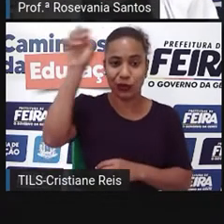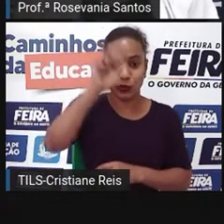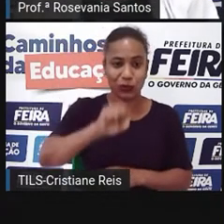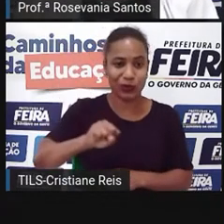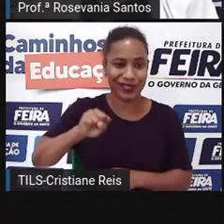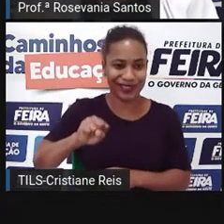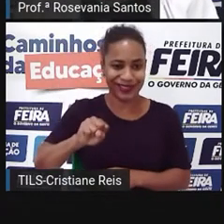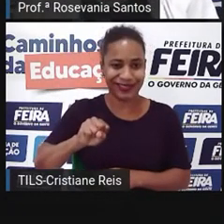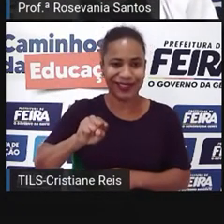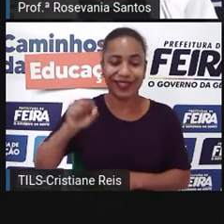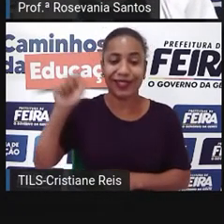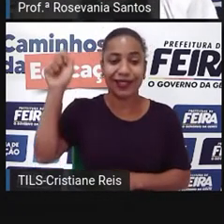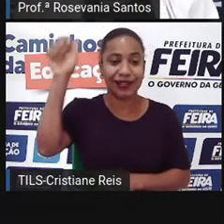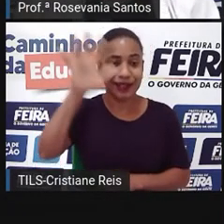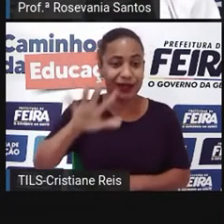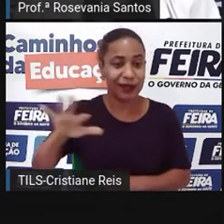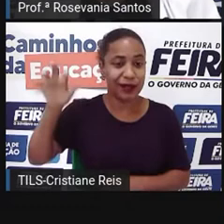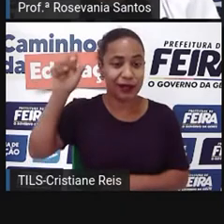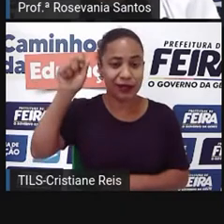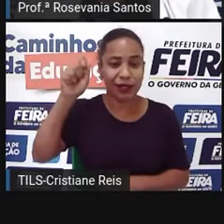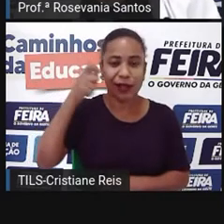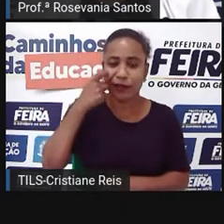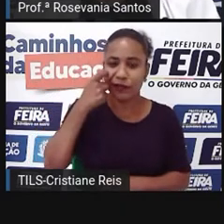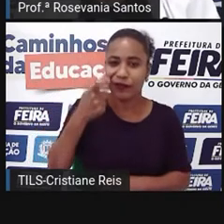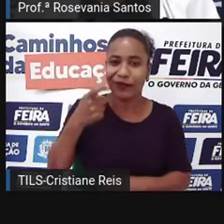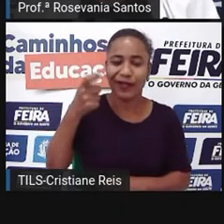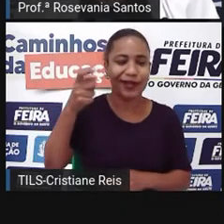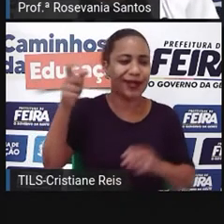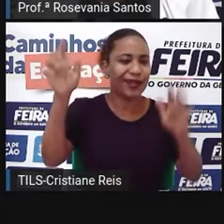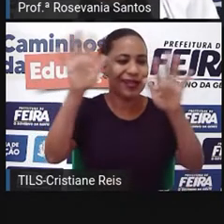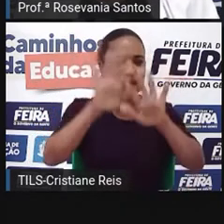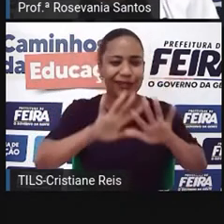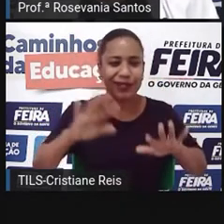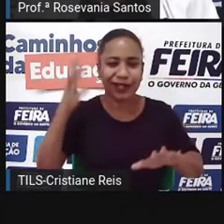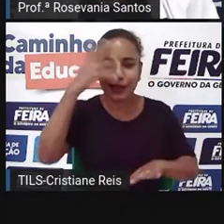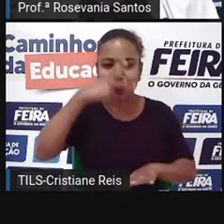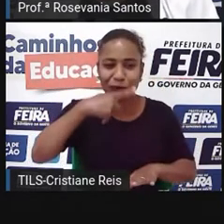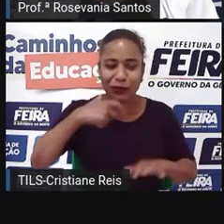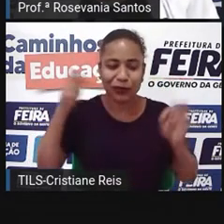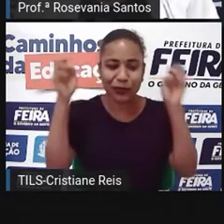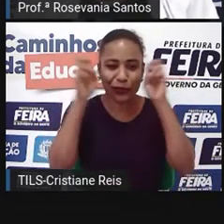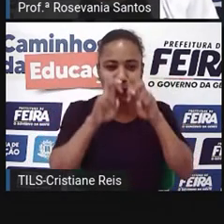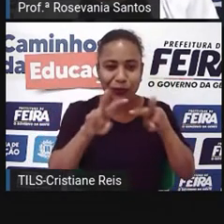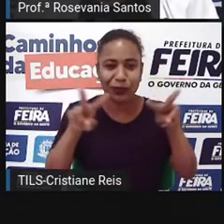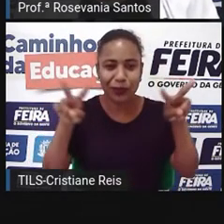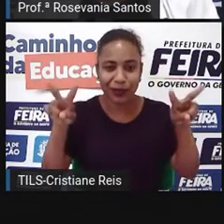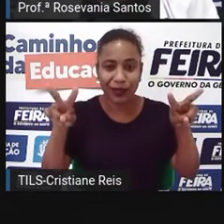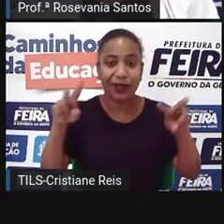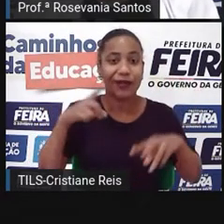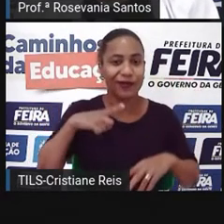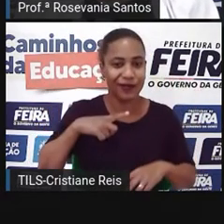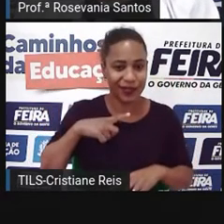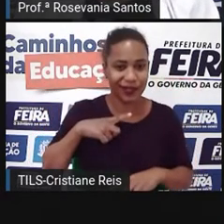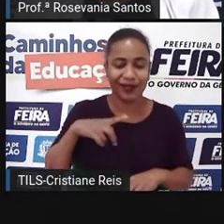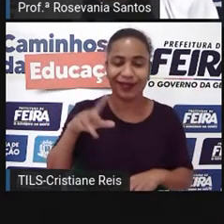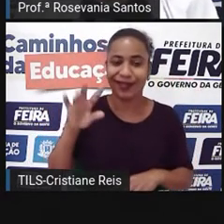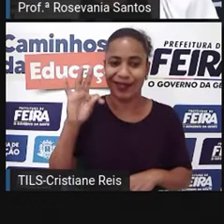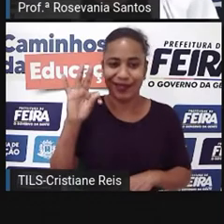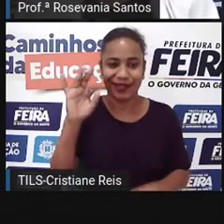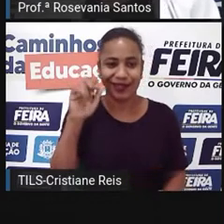belíssimas paisagens, né? Bora entender aqui, né? A gente tem a Tailândia, olha gente, olha que praia